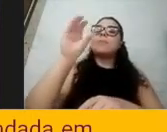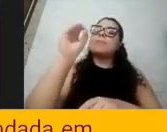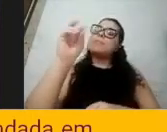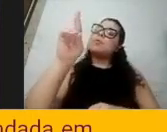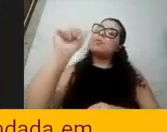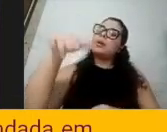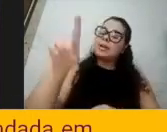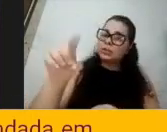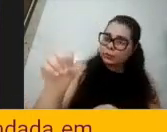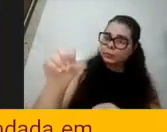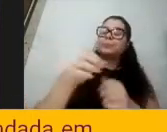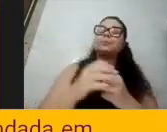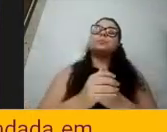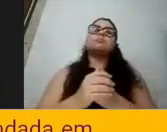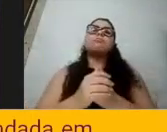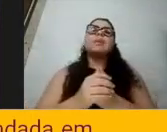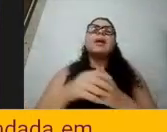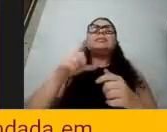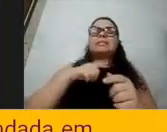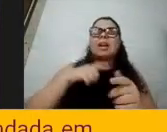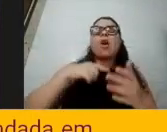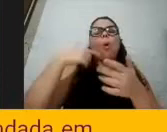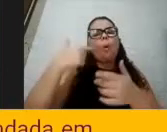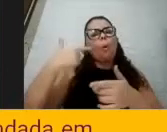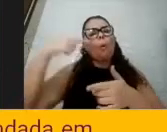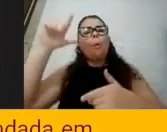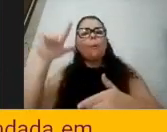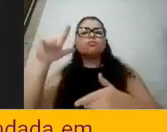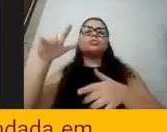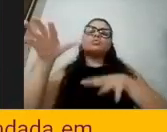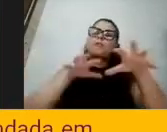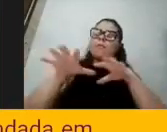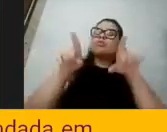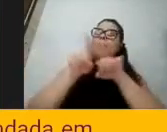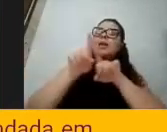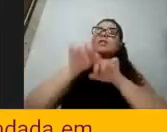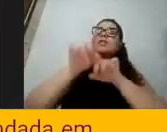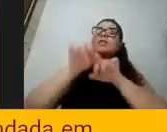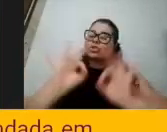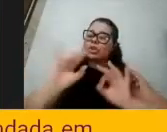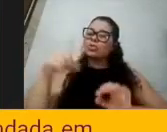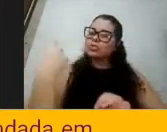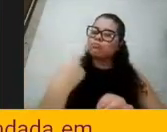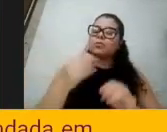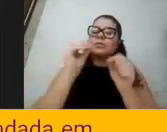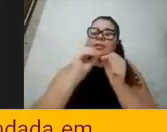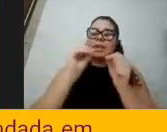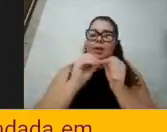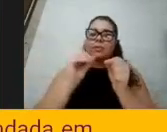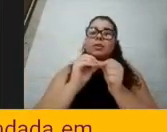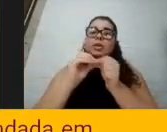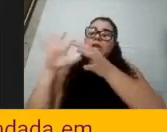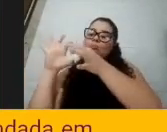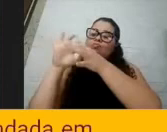iniciativas e de algumas outras iniciativas que são projetos conectados a